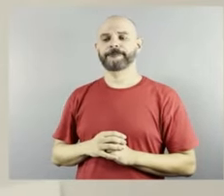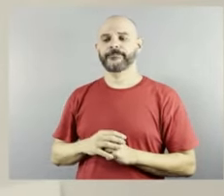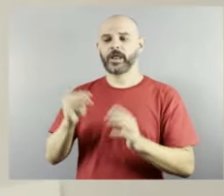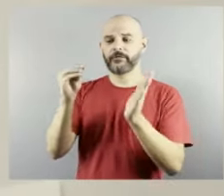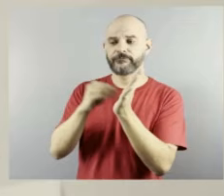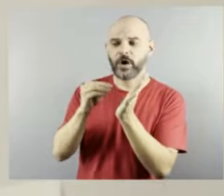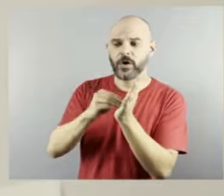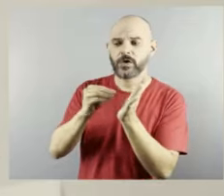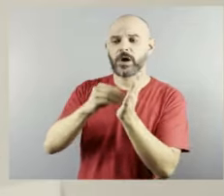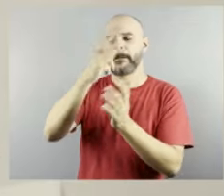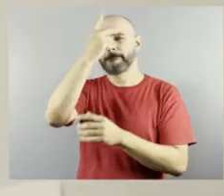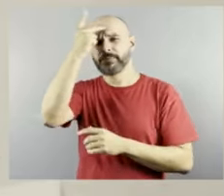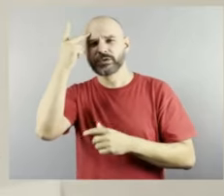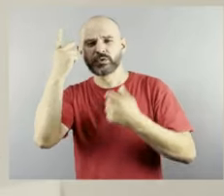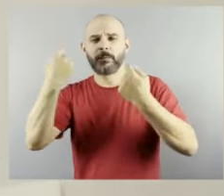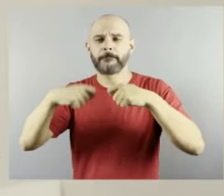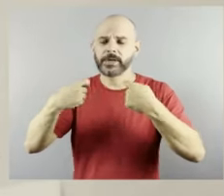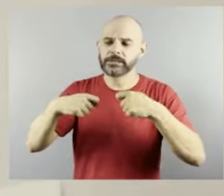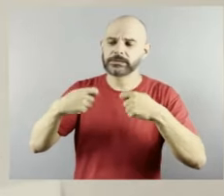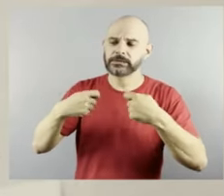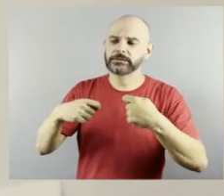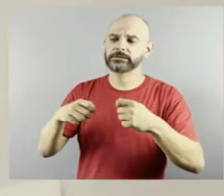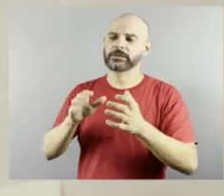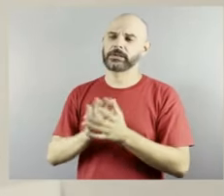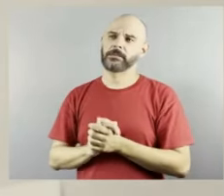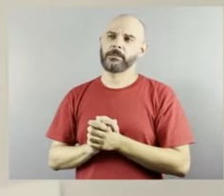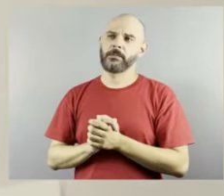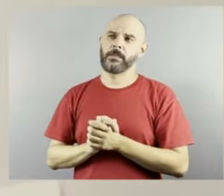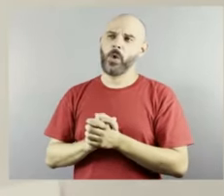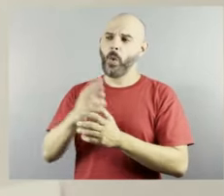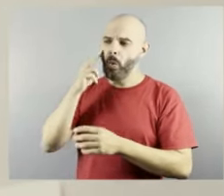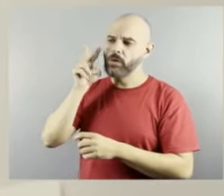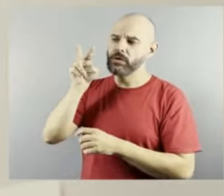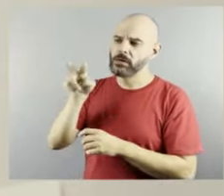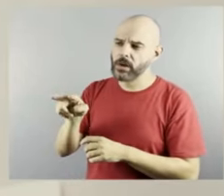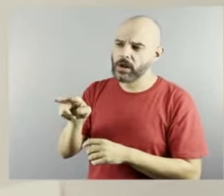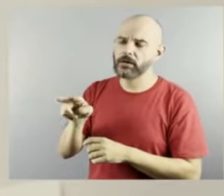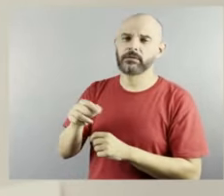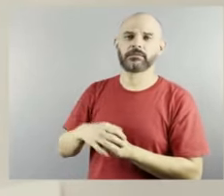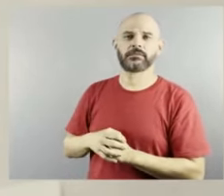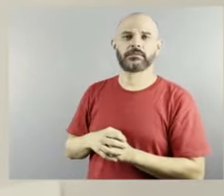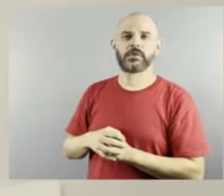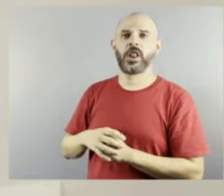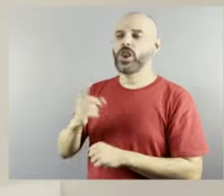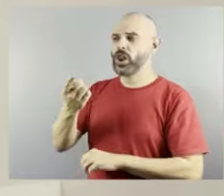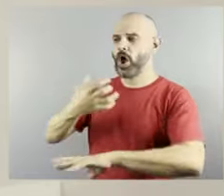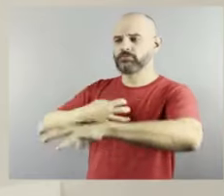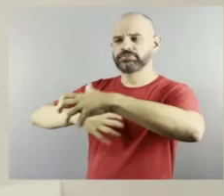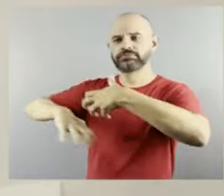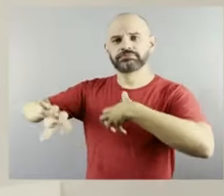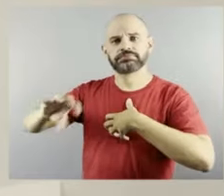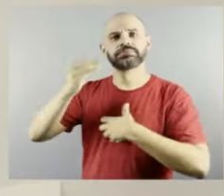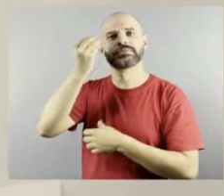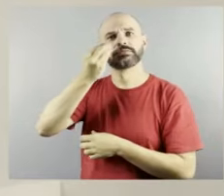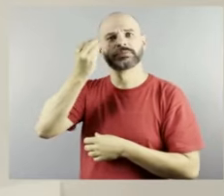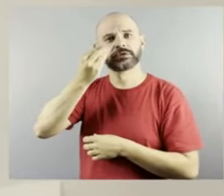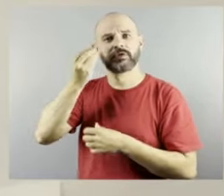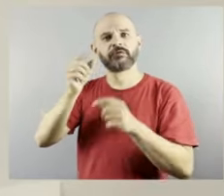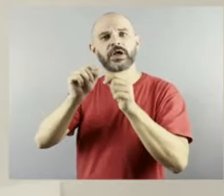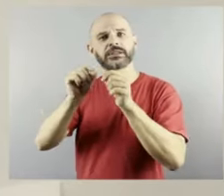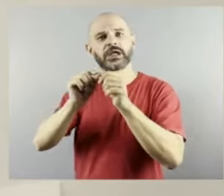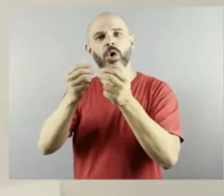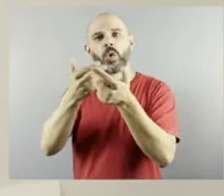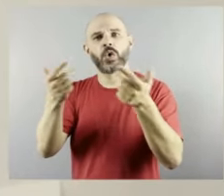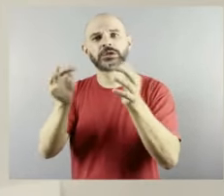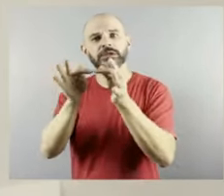a gente não consegue vivenciar aquela experiência e dificuldade que é fazer coisas simples coisas que para nós seriam simples que para